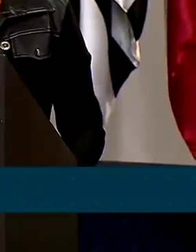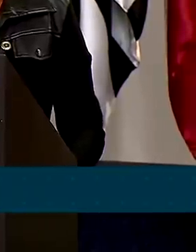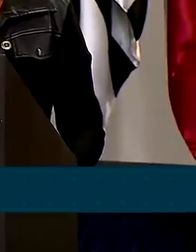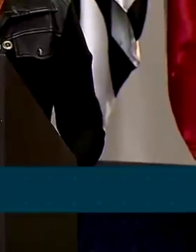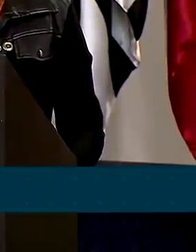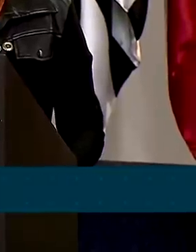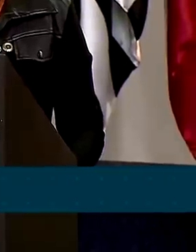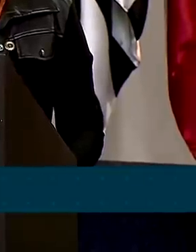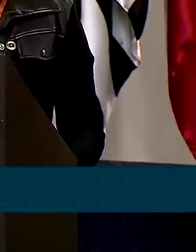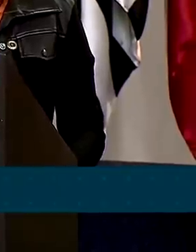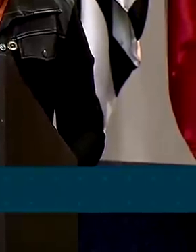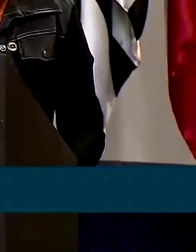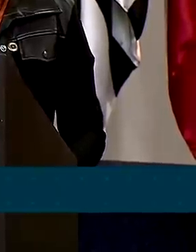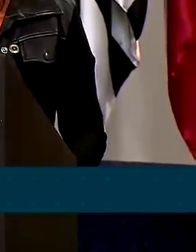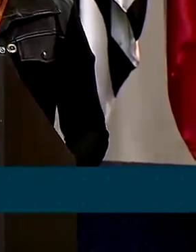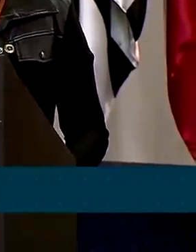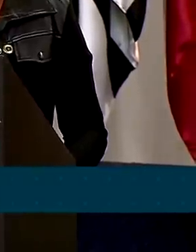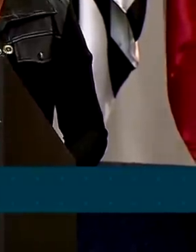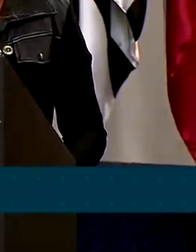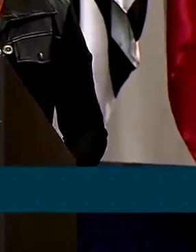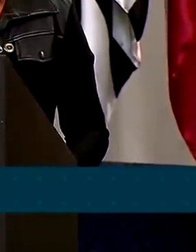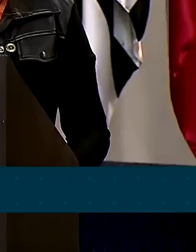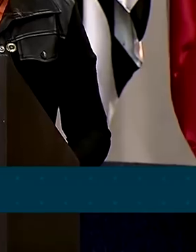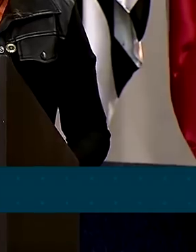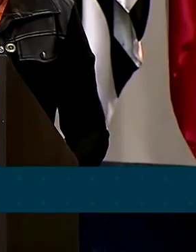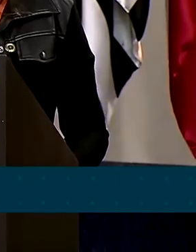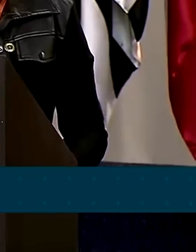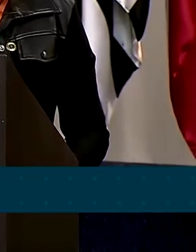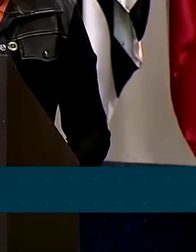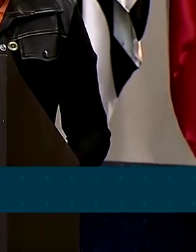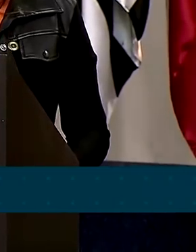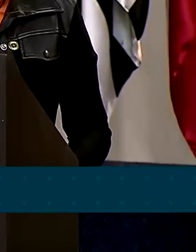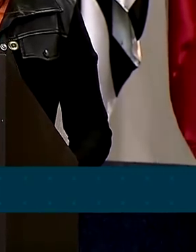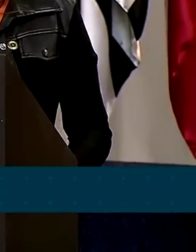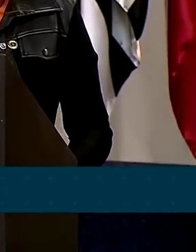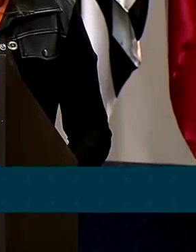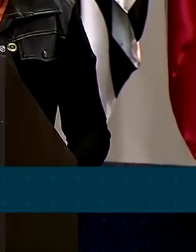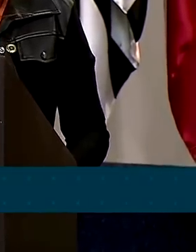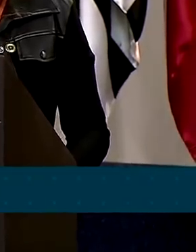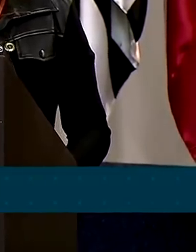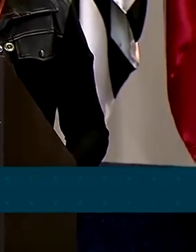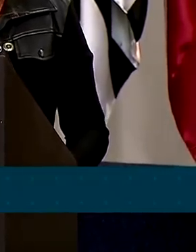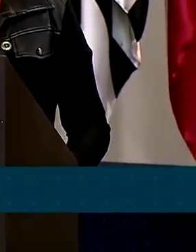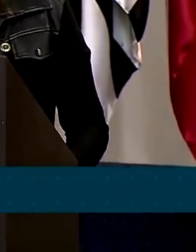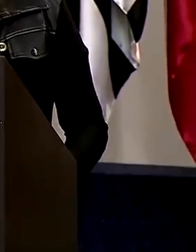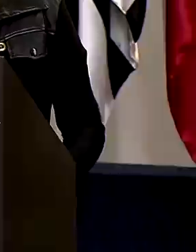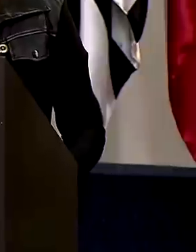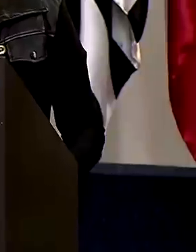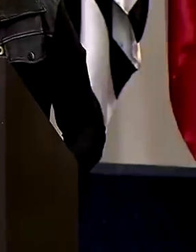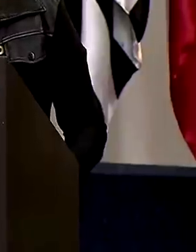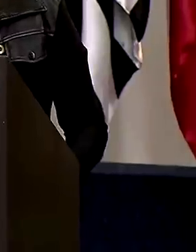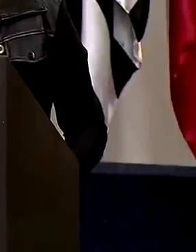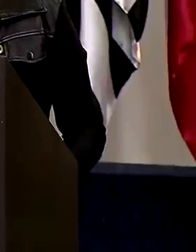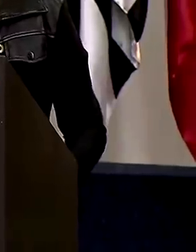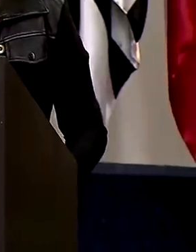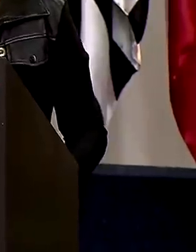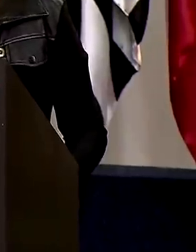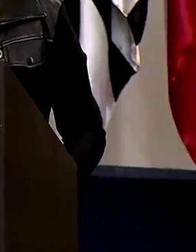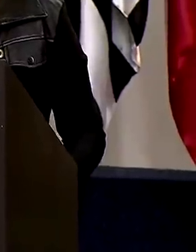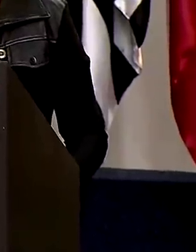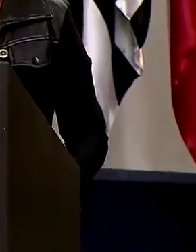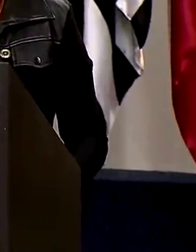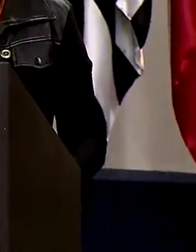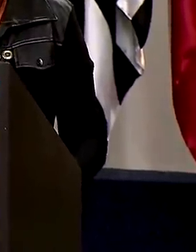mudança no comportamento de uma criança ou de um adolescente. Ainda quem não tem a certeza de que houve violência, não